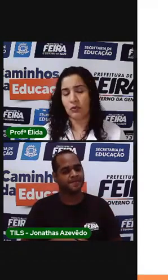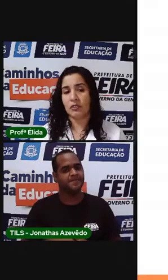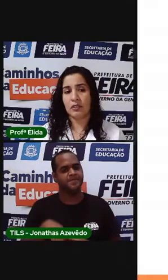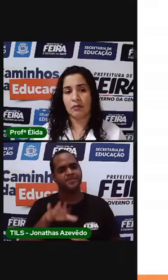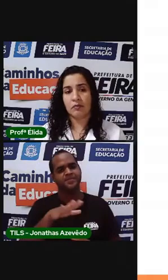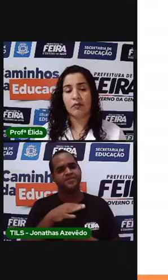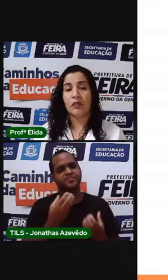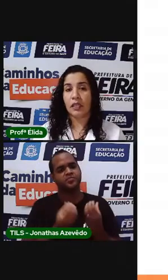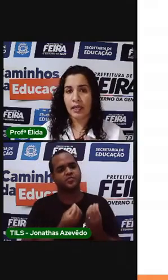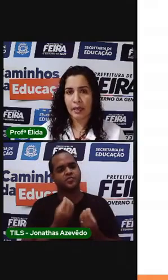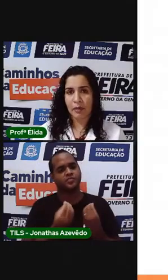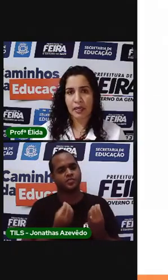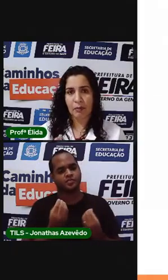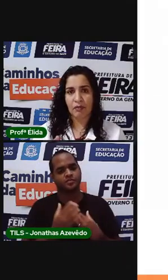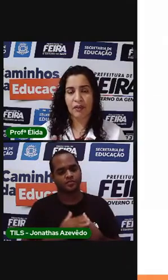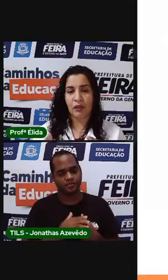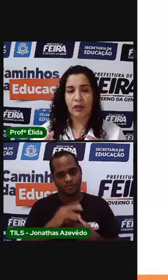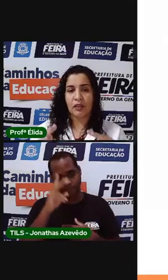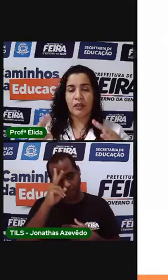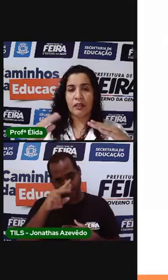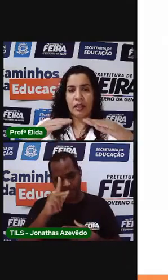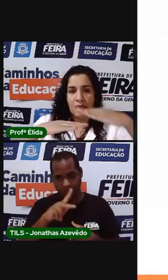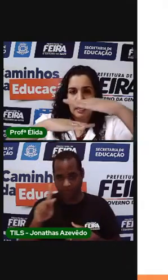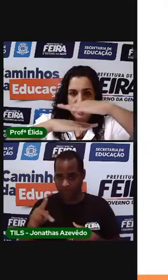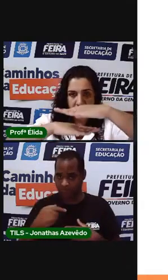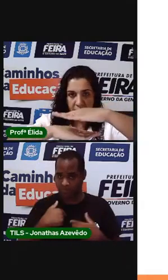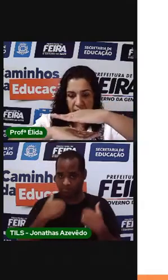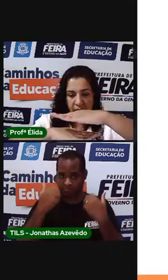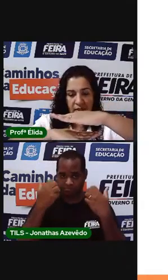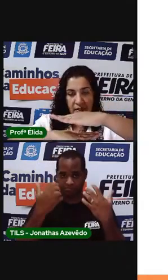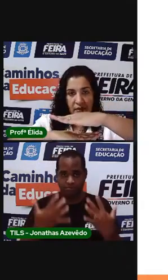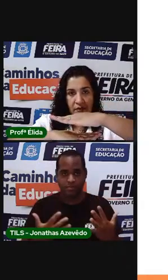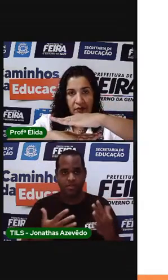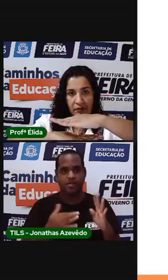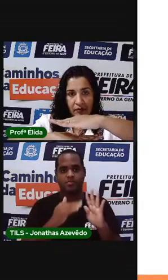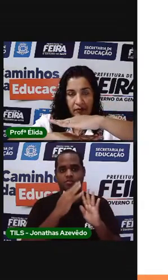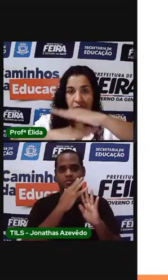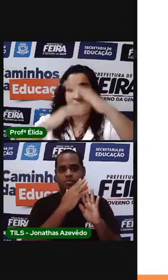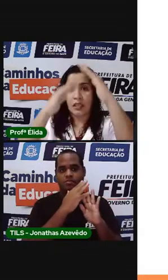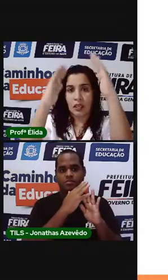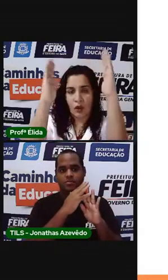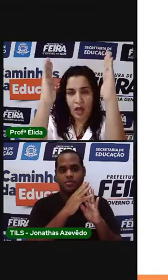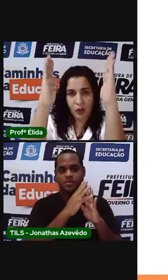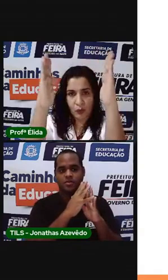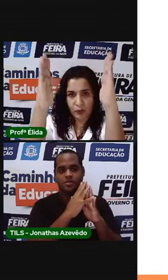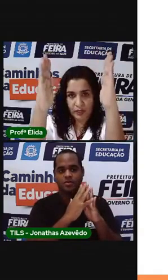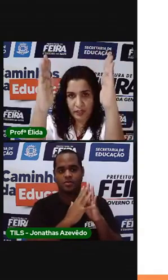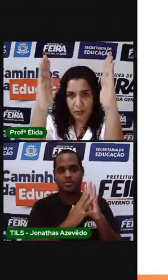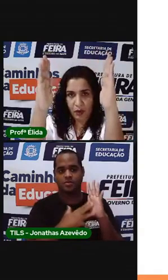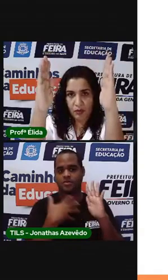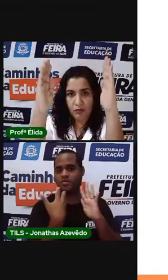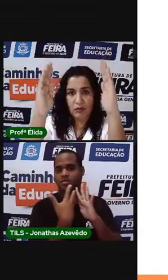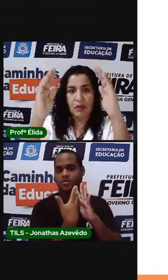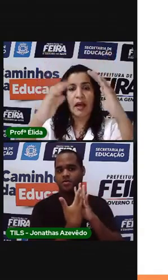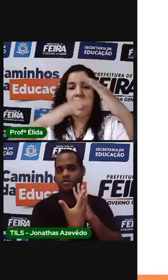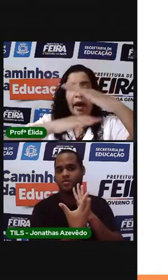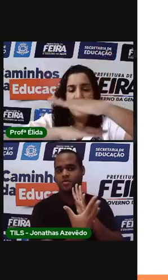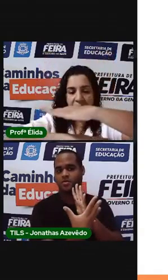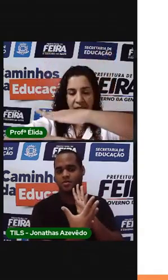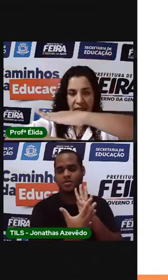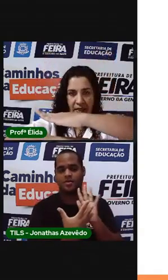nós temos? Lembra que a Pró falou? Linhas e colunas, tá bom?